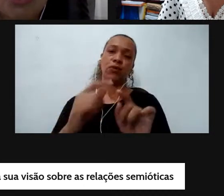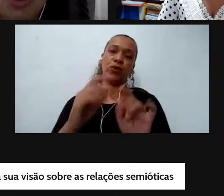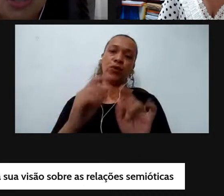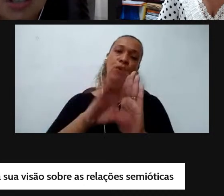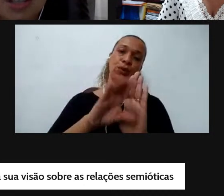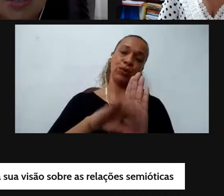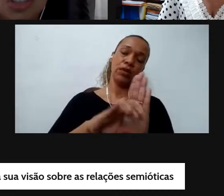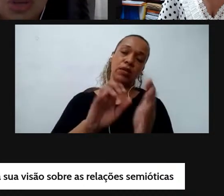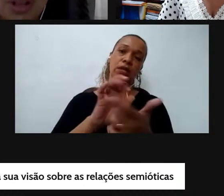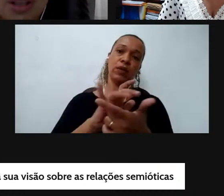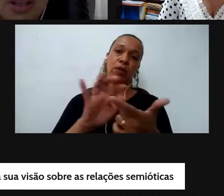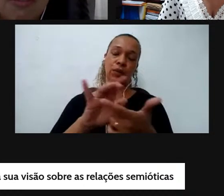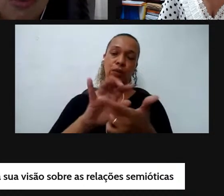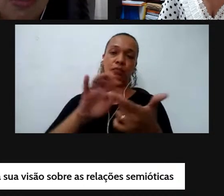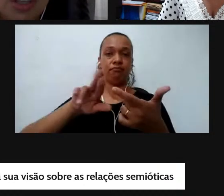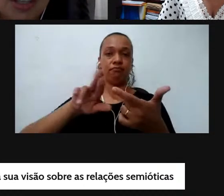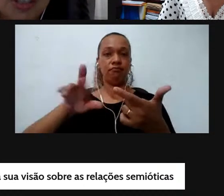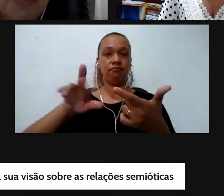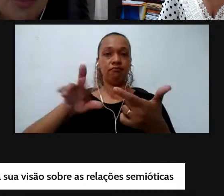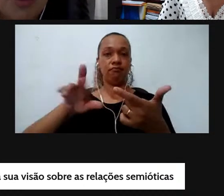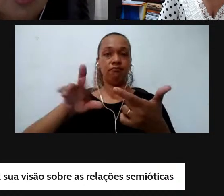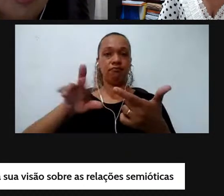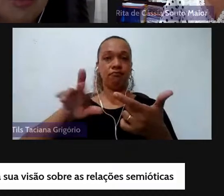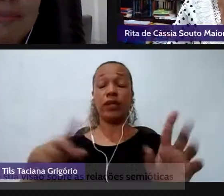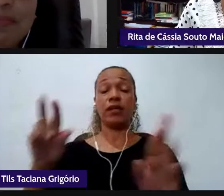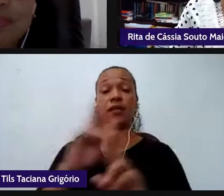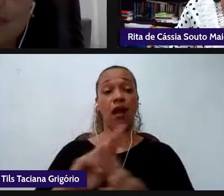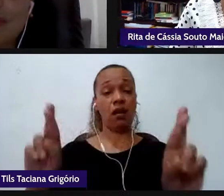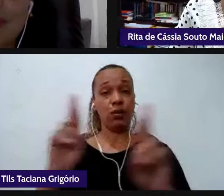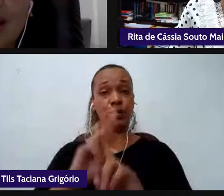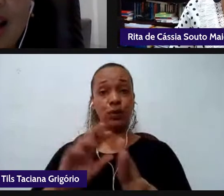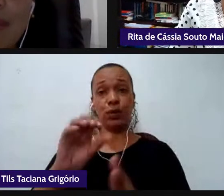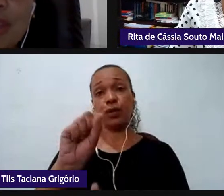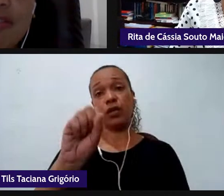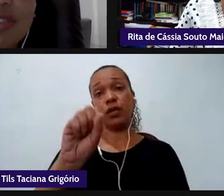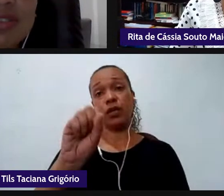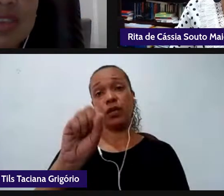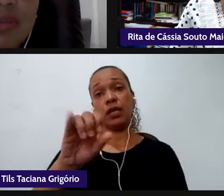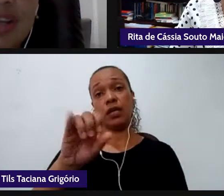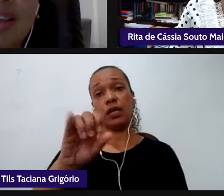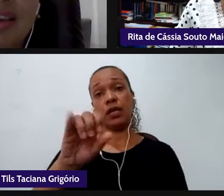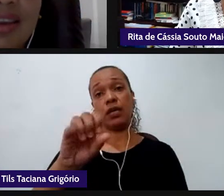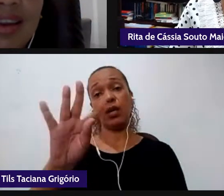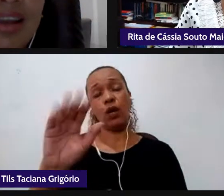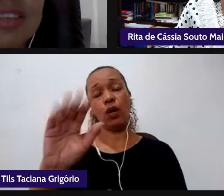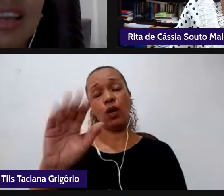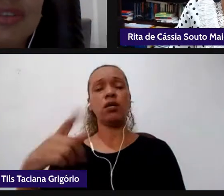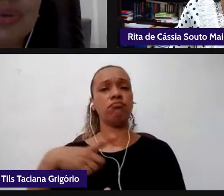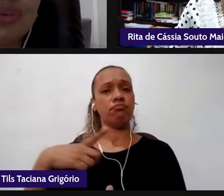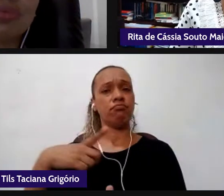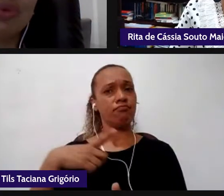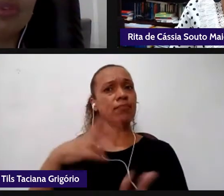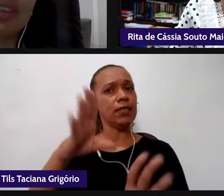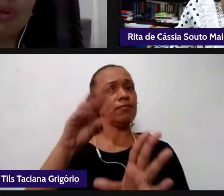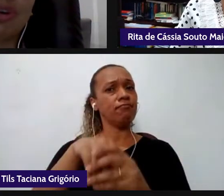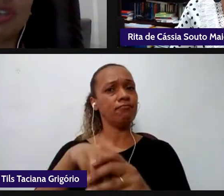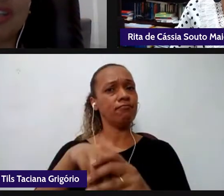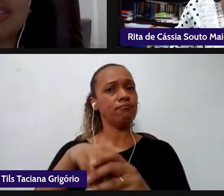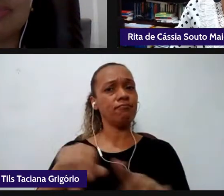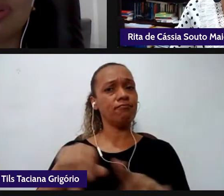multissemióticas elas estão ali envolvidas e a minha visão é que as relações